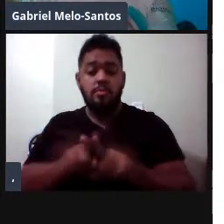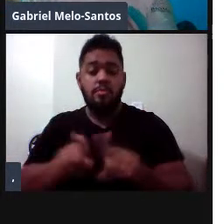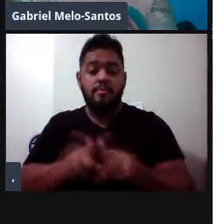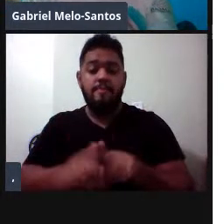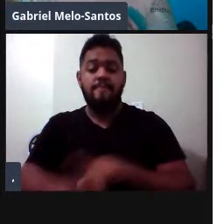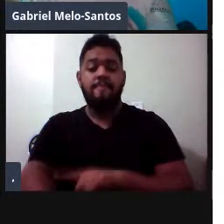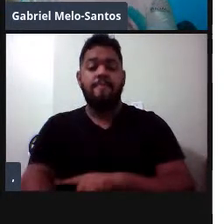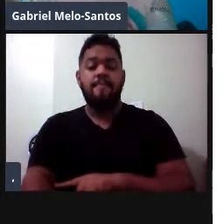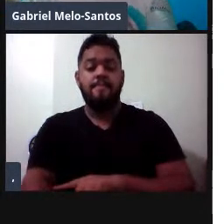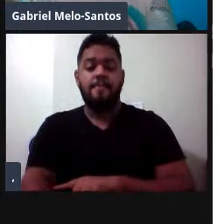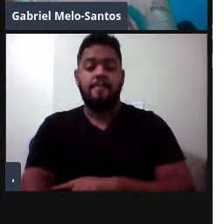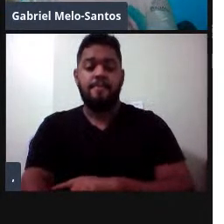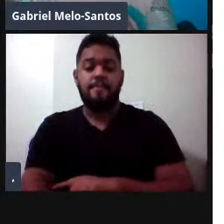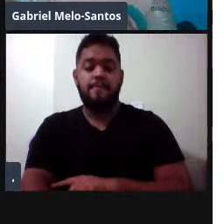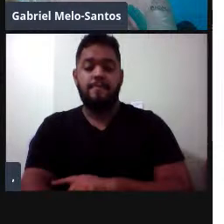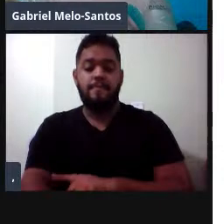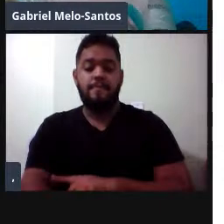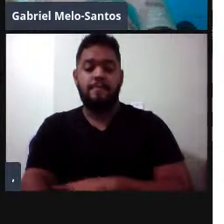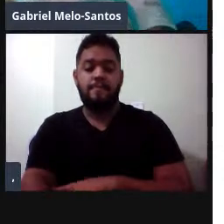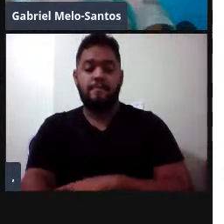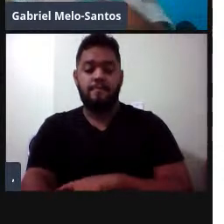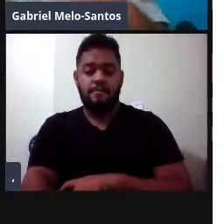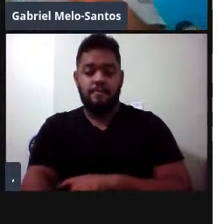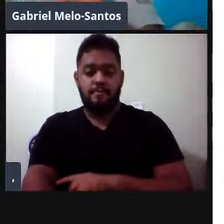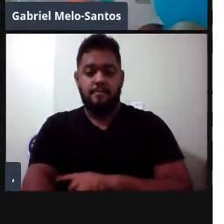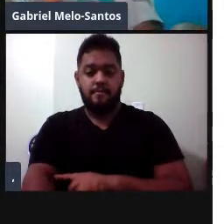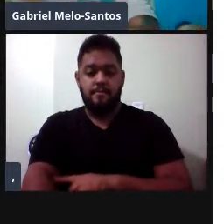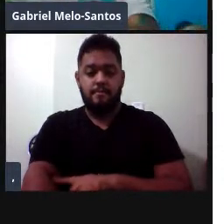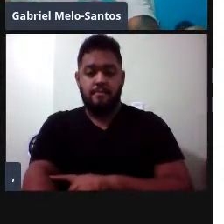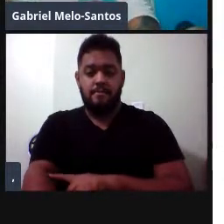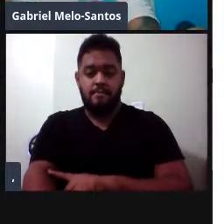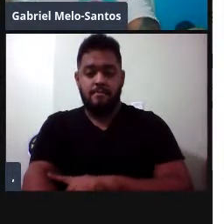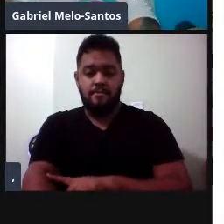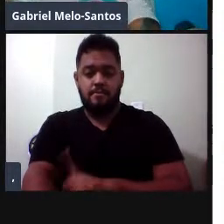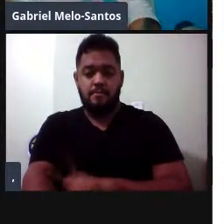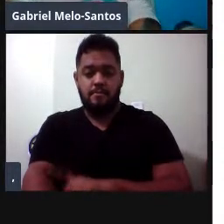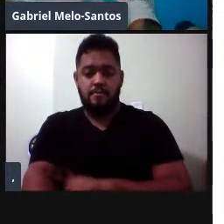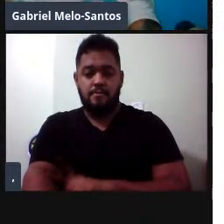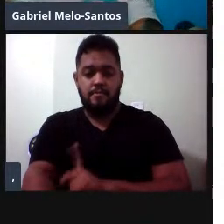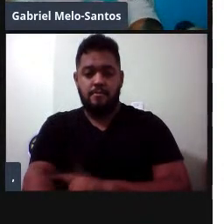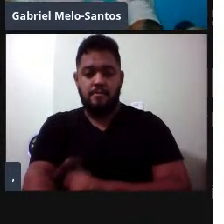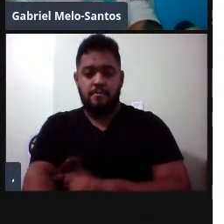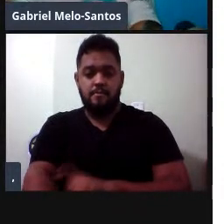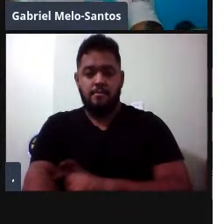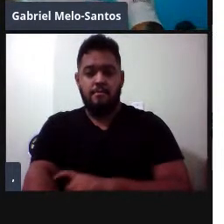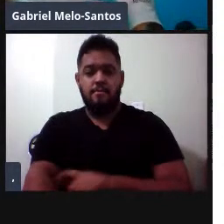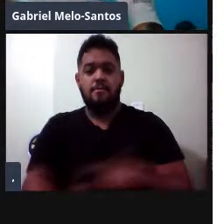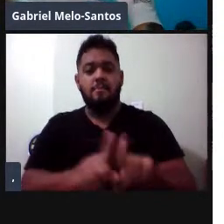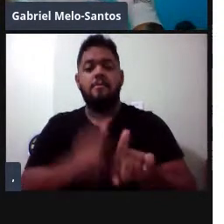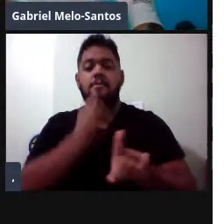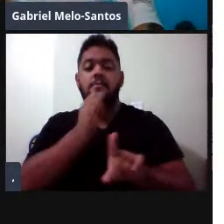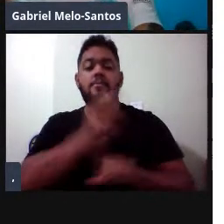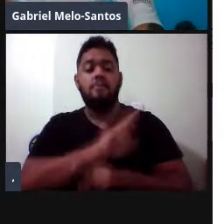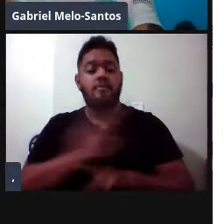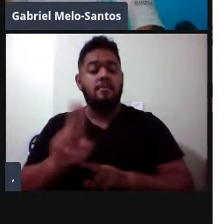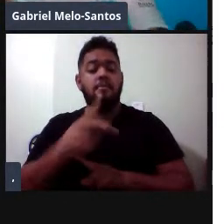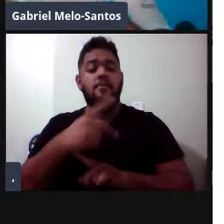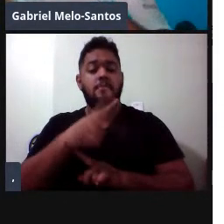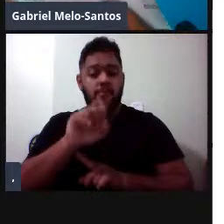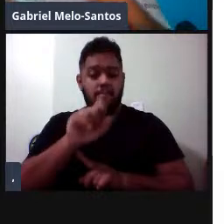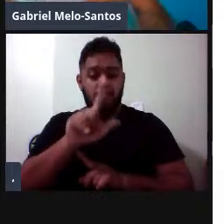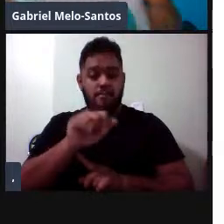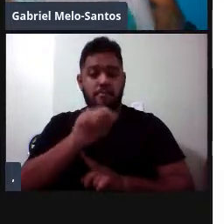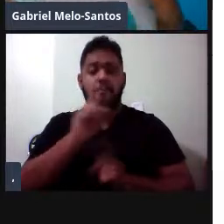tem um dos principais, aqui um exemplo dos sons dos botos, aqui, aqueles são chamados pulsados, e aqui um assovio,